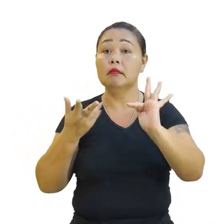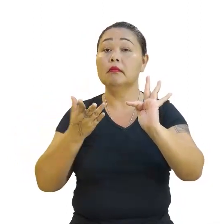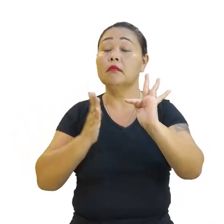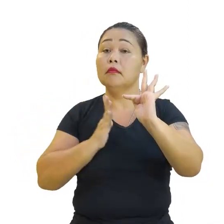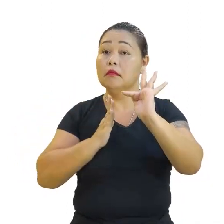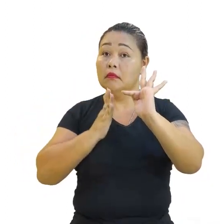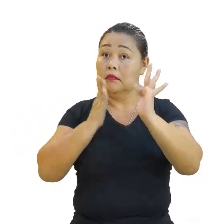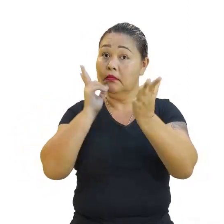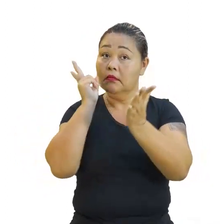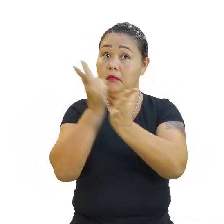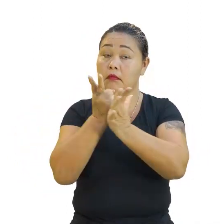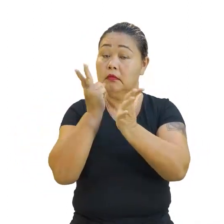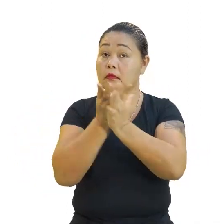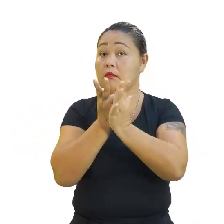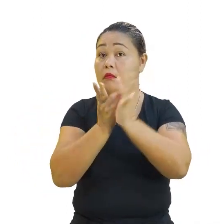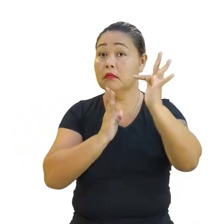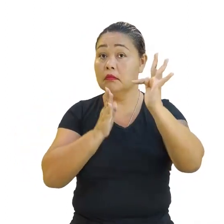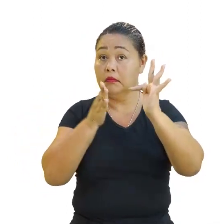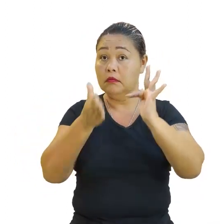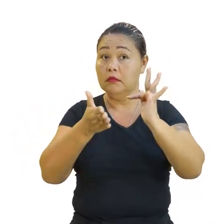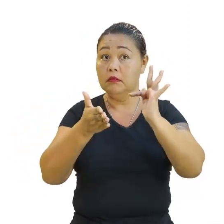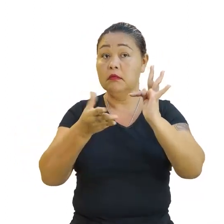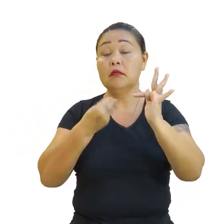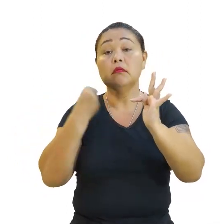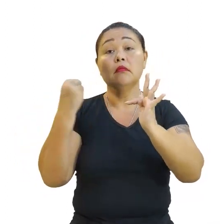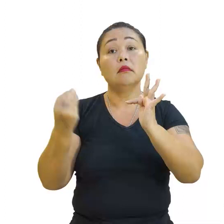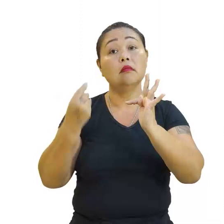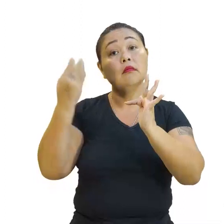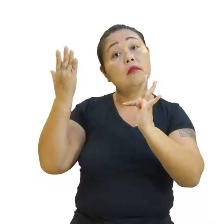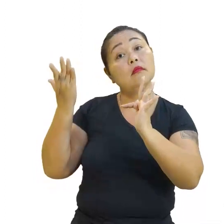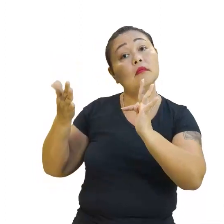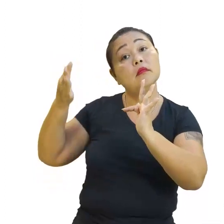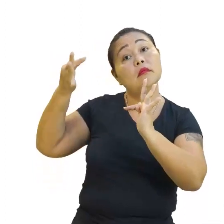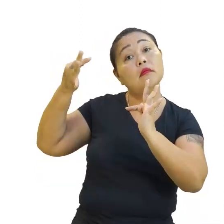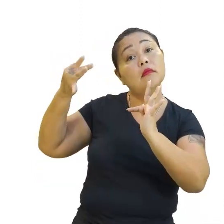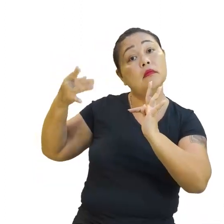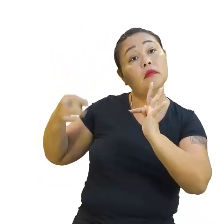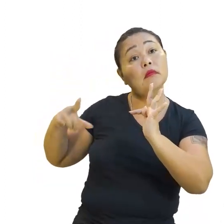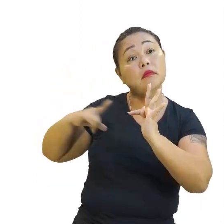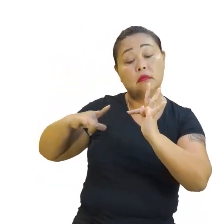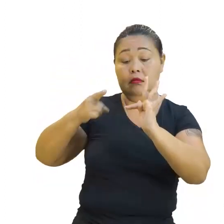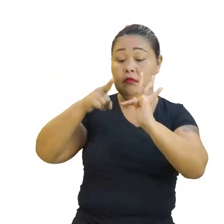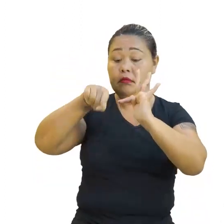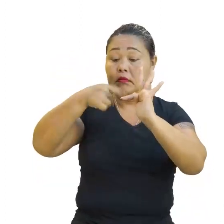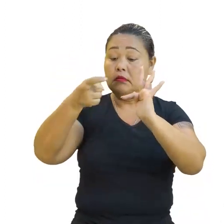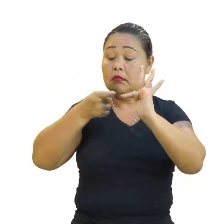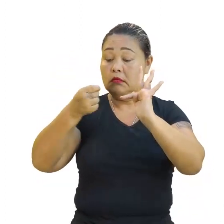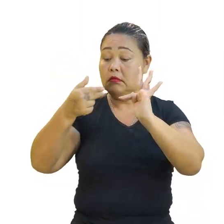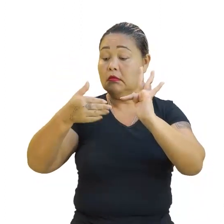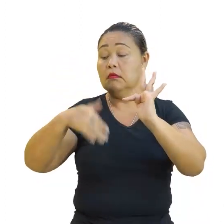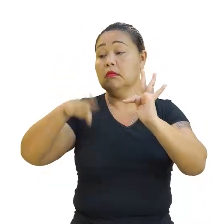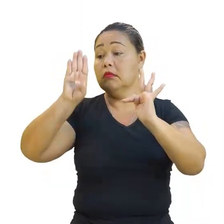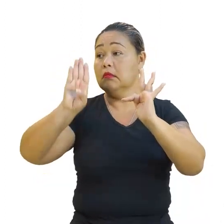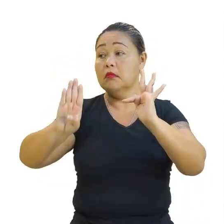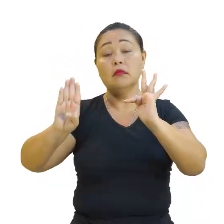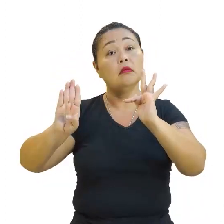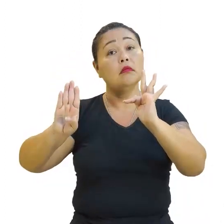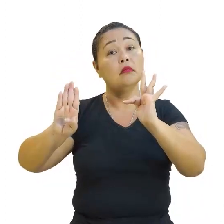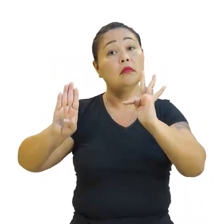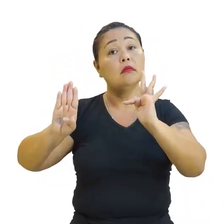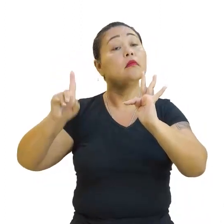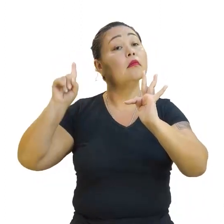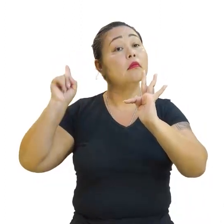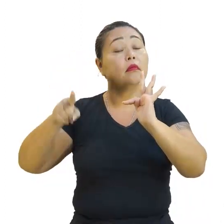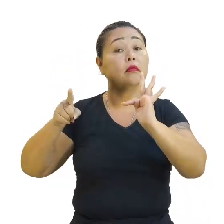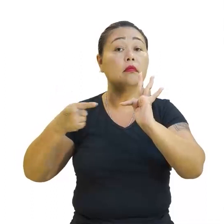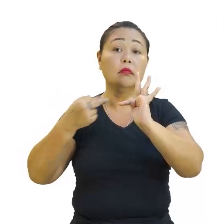constante. Definida por... Olha só que detalhe. F de X igual a B. Nesse caso